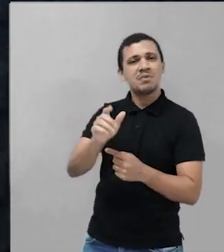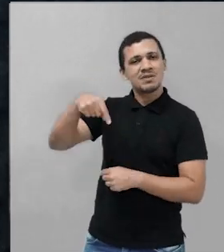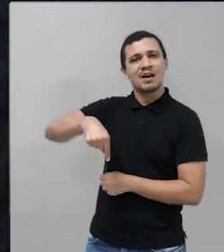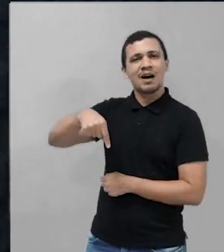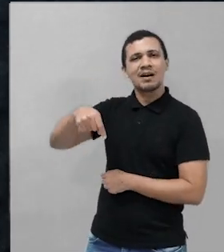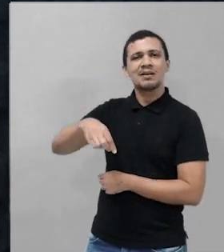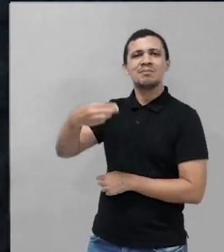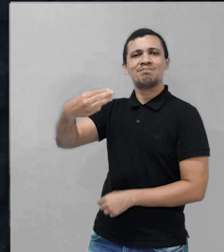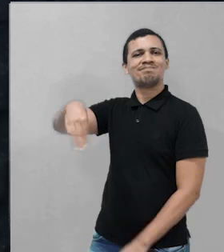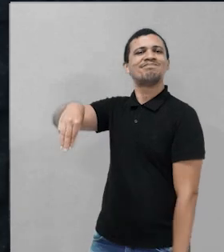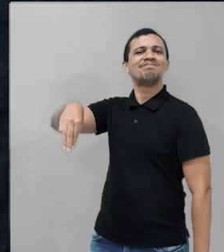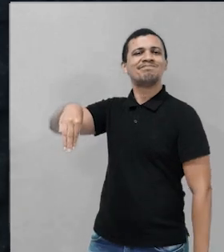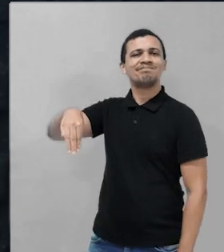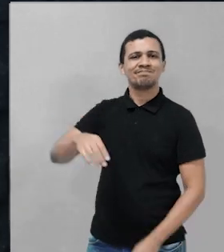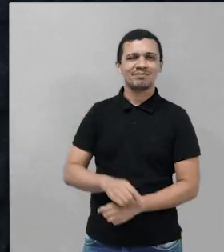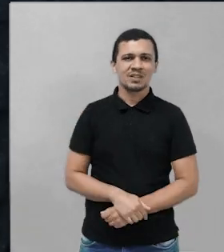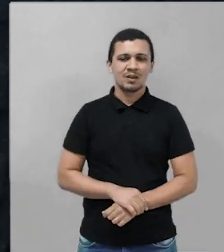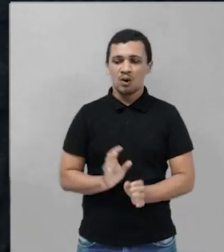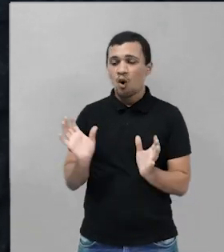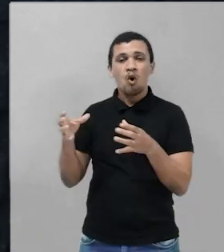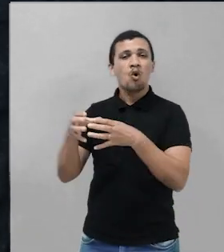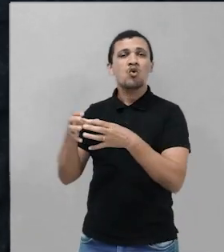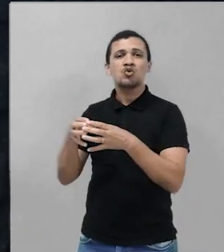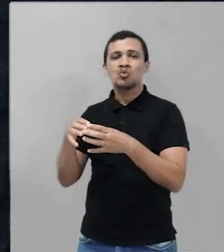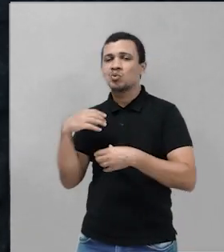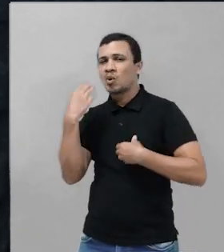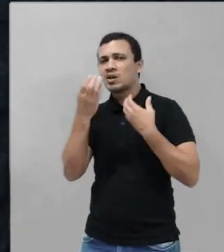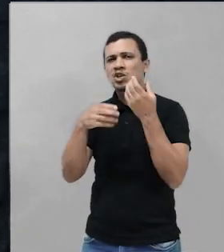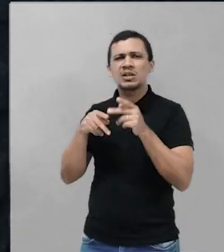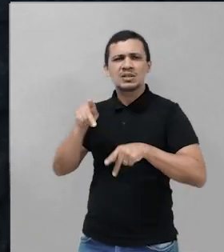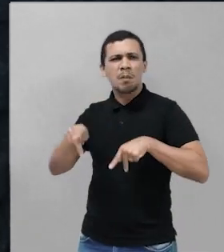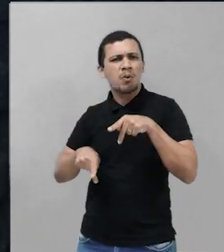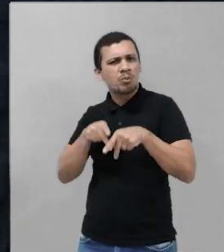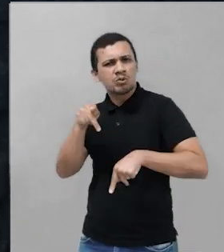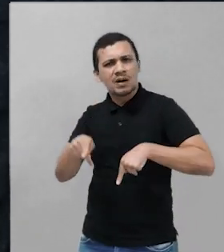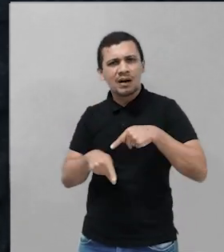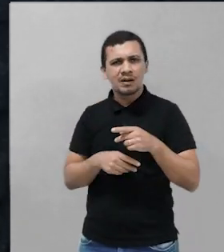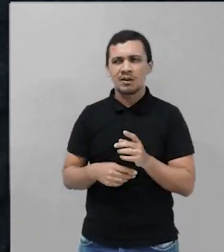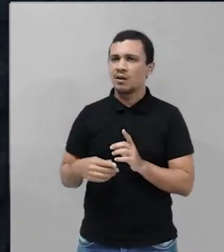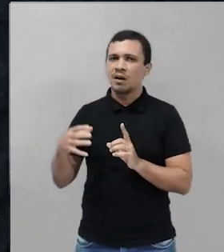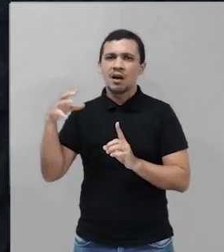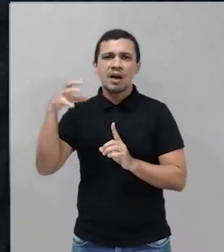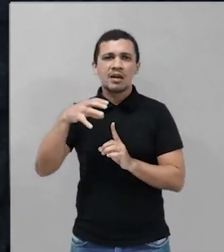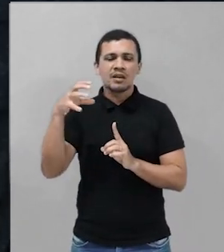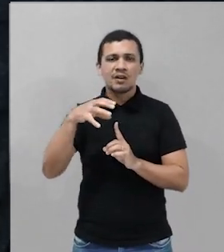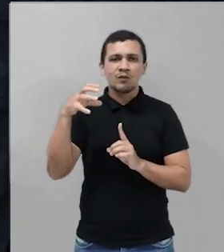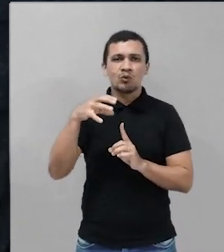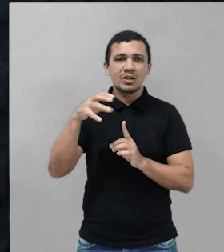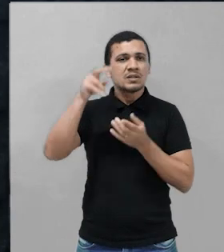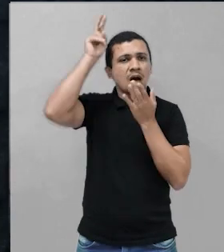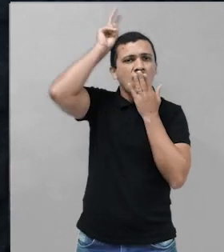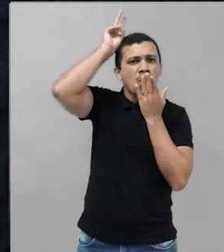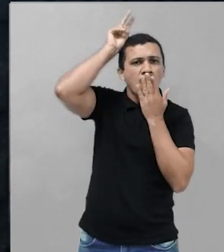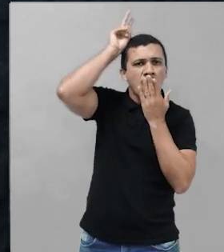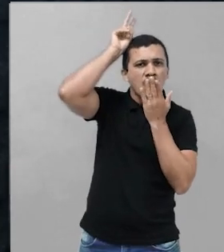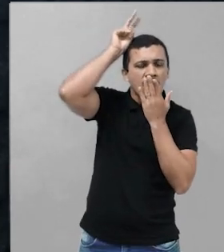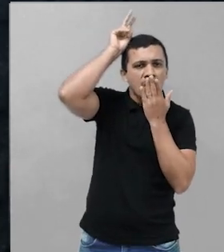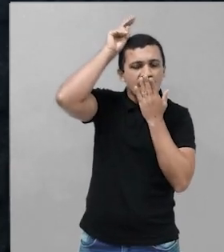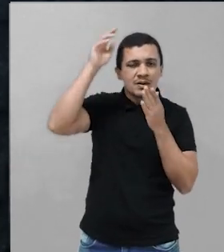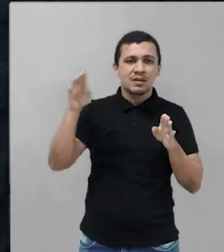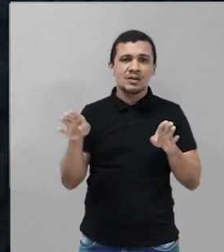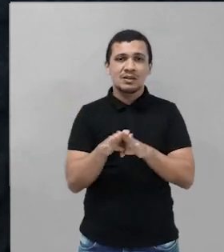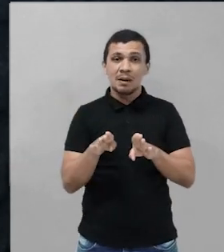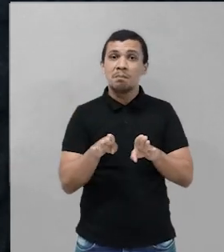Maranhão. Conjunto de canções populares de uma região, influências étnicas ameríndias e luso